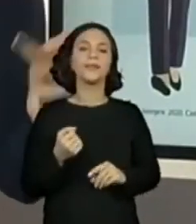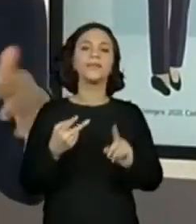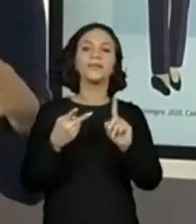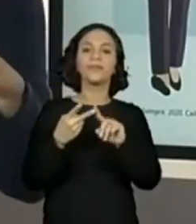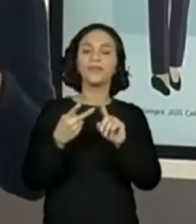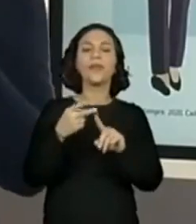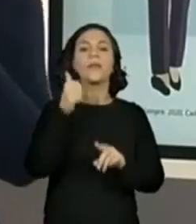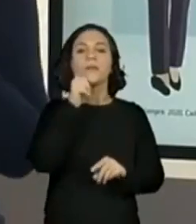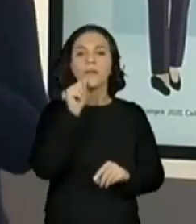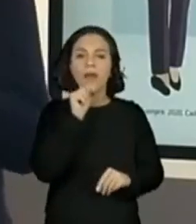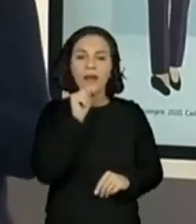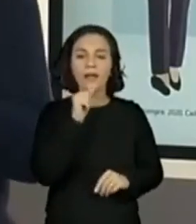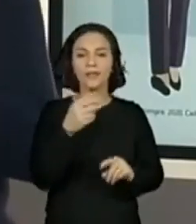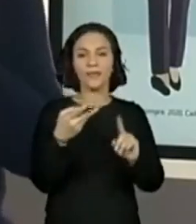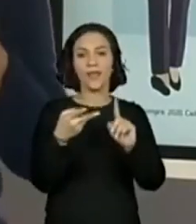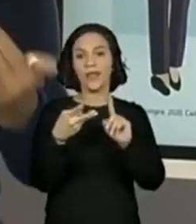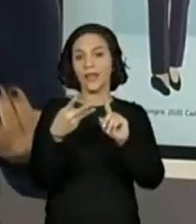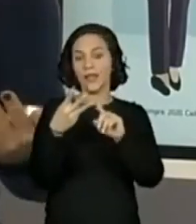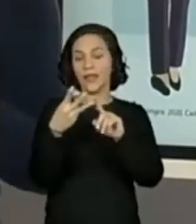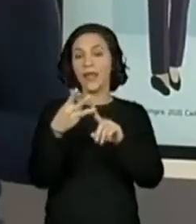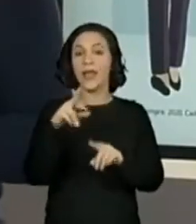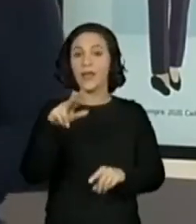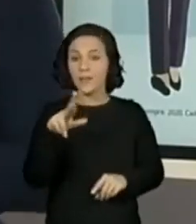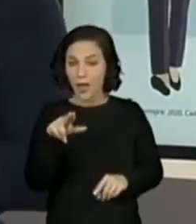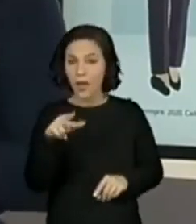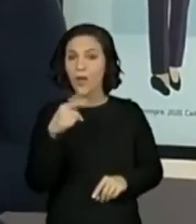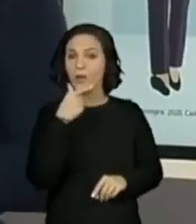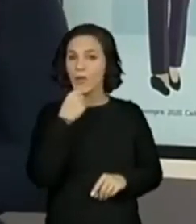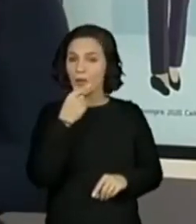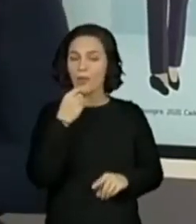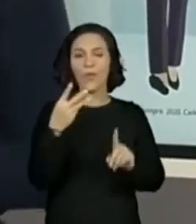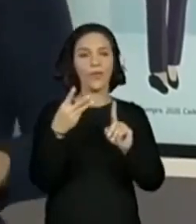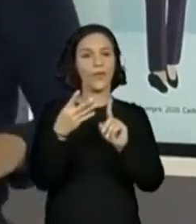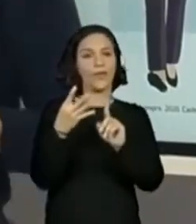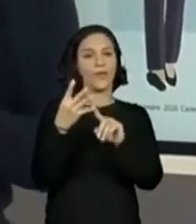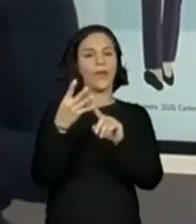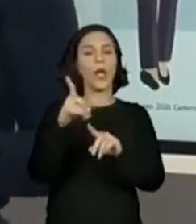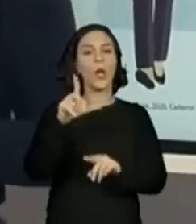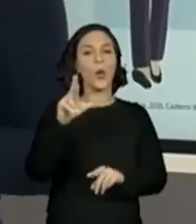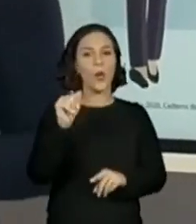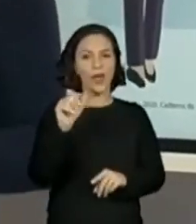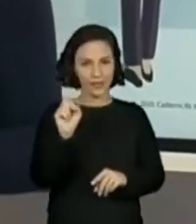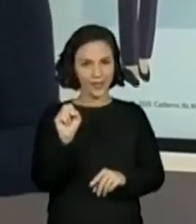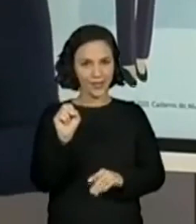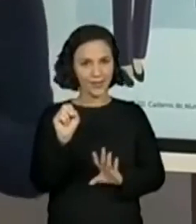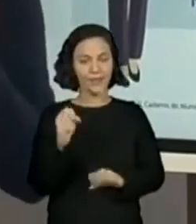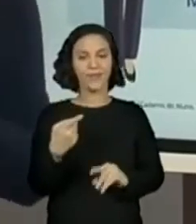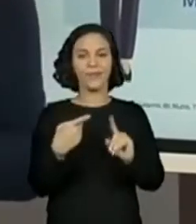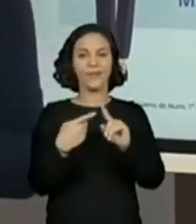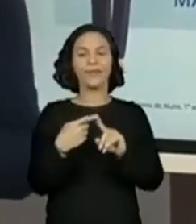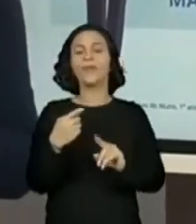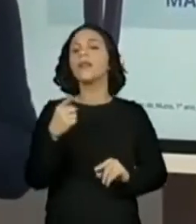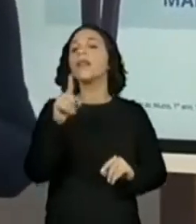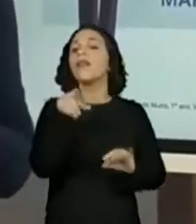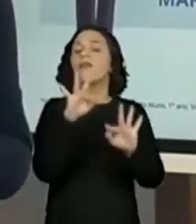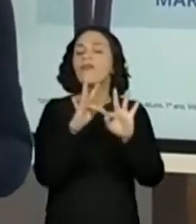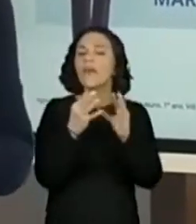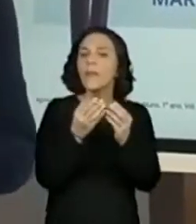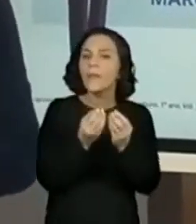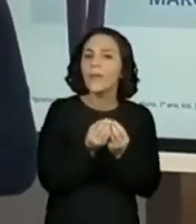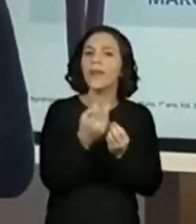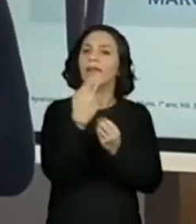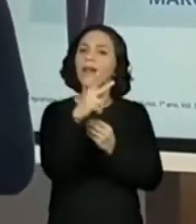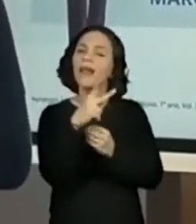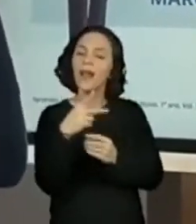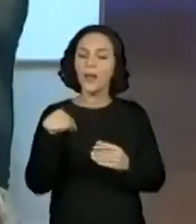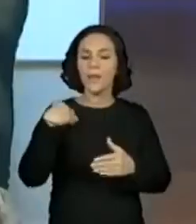mamãe, Lídia, o irmão, Mateus, o Lucas, são os dois filhos ali. E a gente continua na rotina desta família para a gente